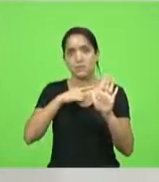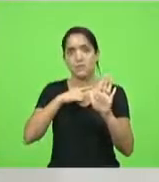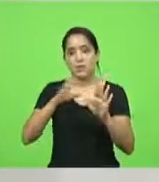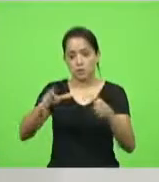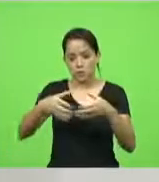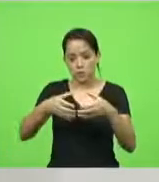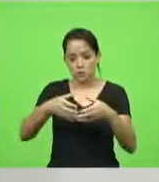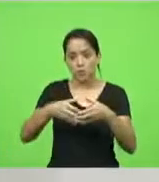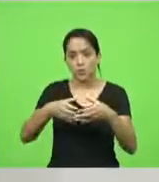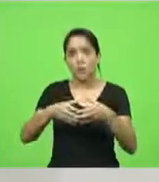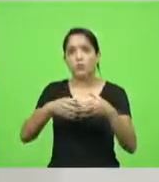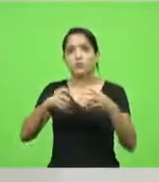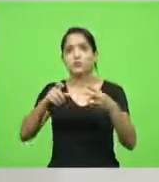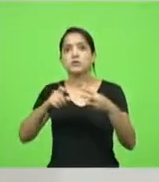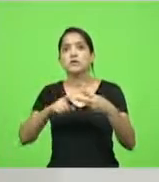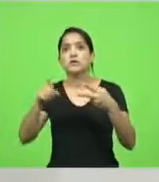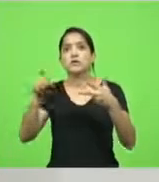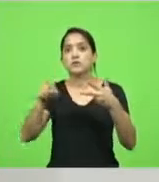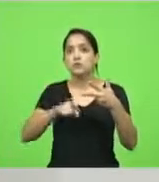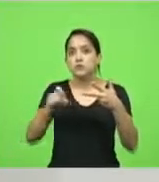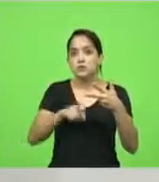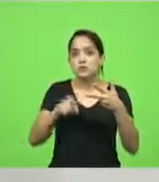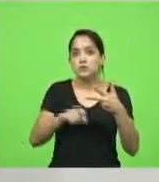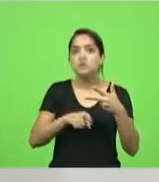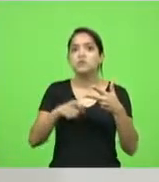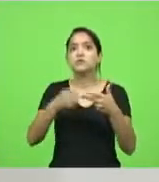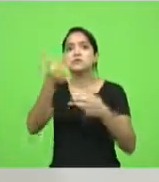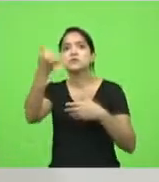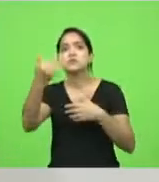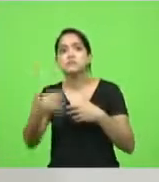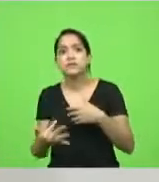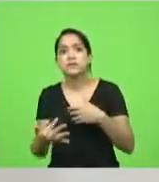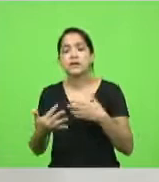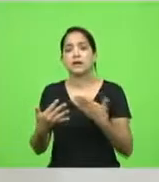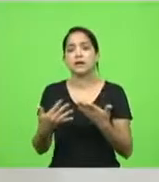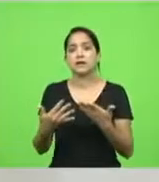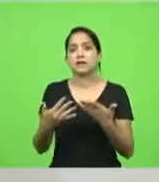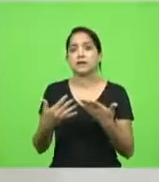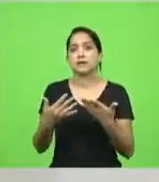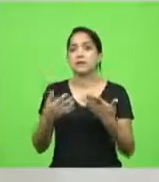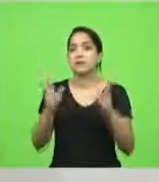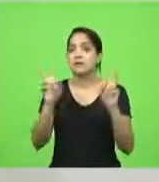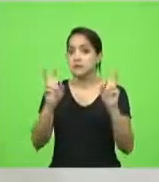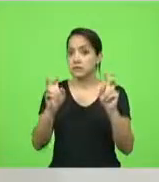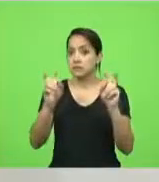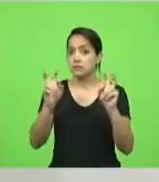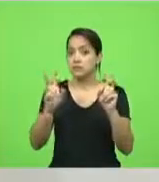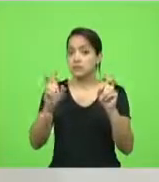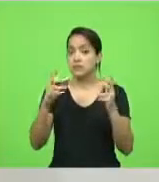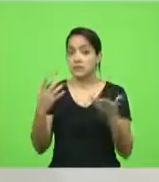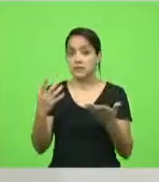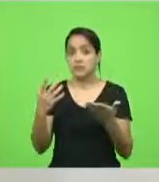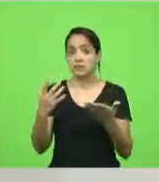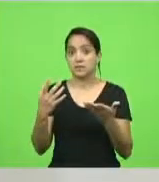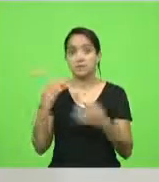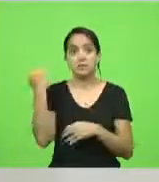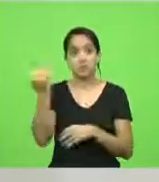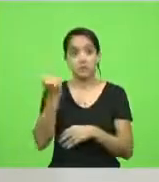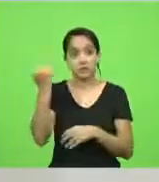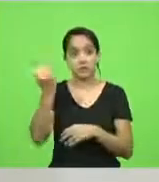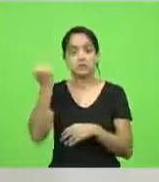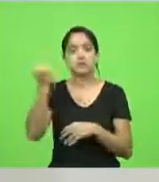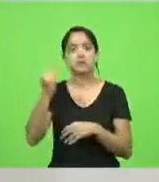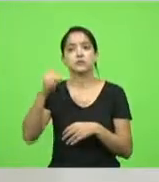do Executivo para virem aqui e explicarem as coisas. Isso é um assunto muito grave e que nós temos que convocar o